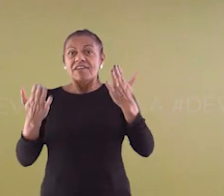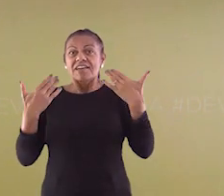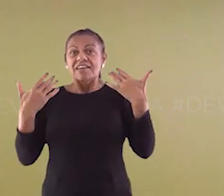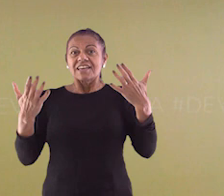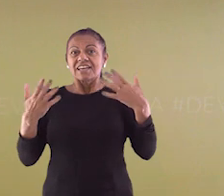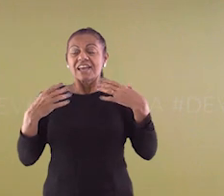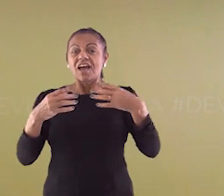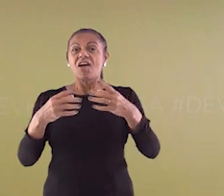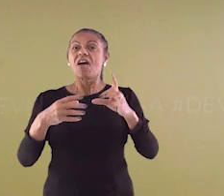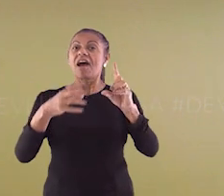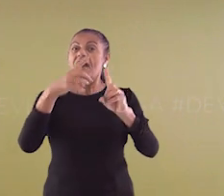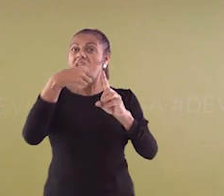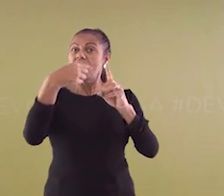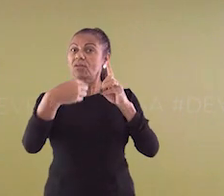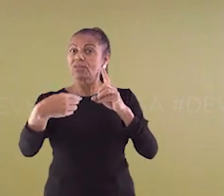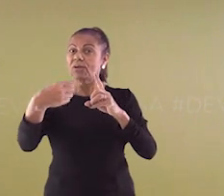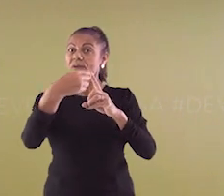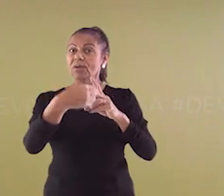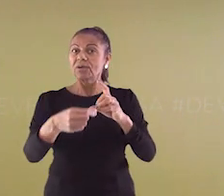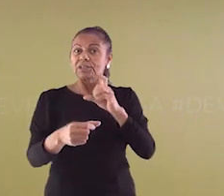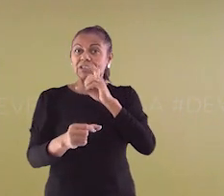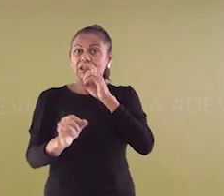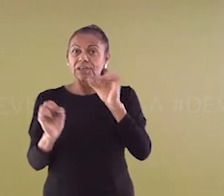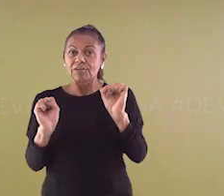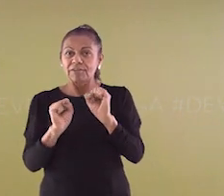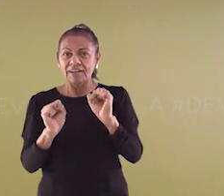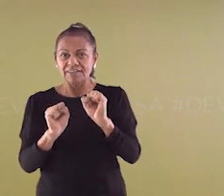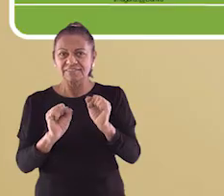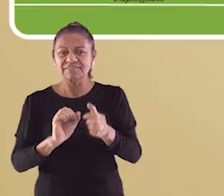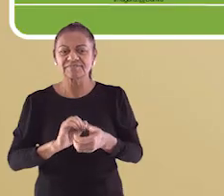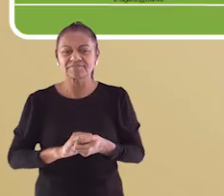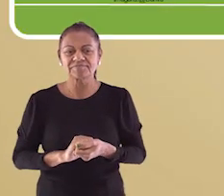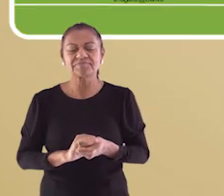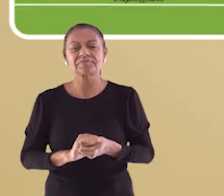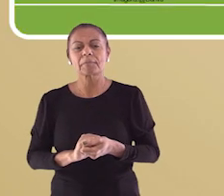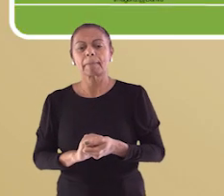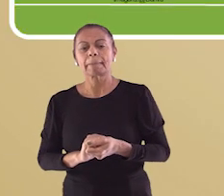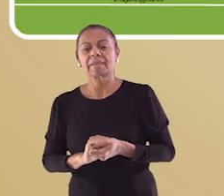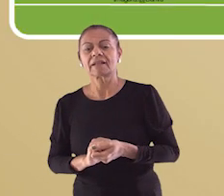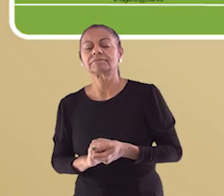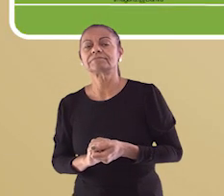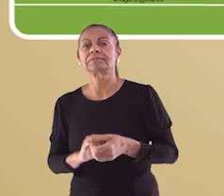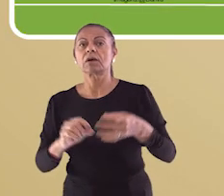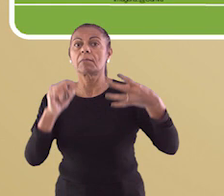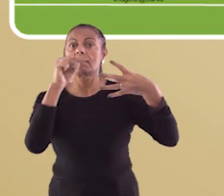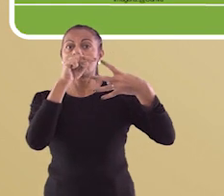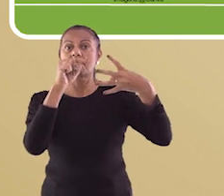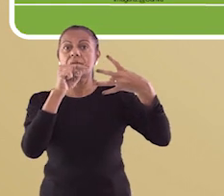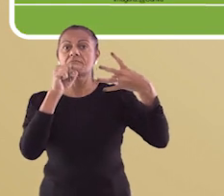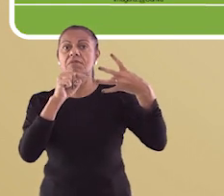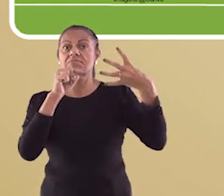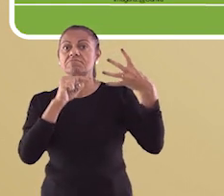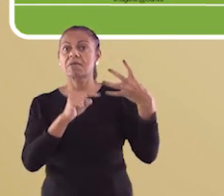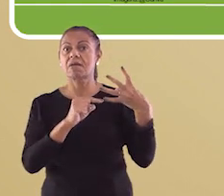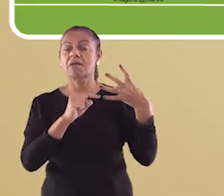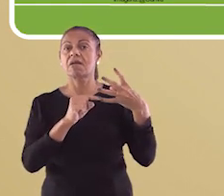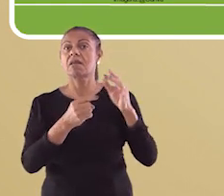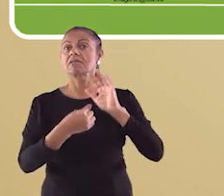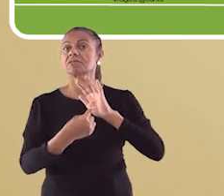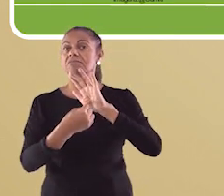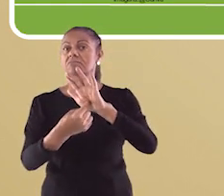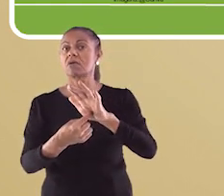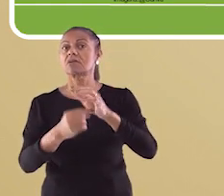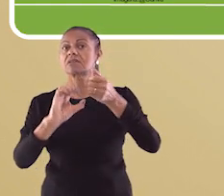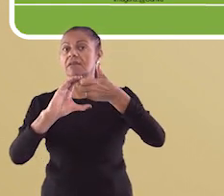com base no movimento da Terra e nos padrões climáticos. Além de tudo, as estações do ano apresentam